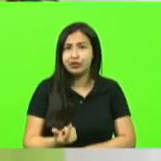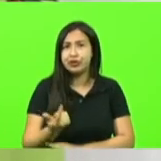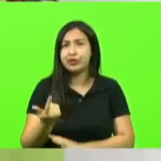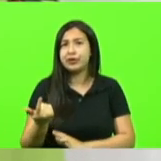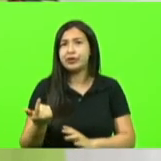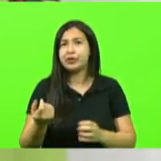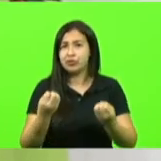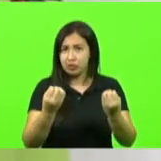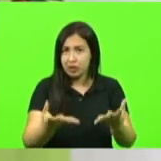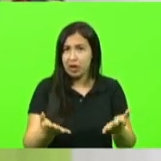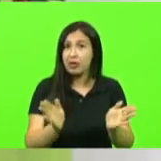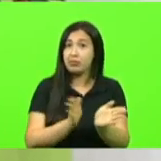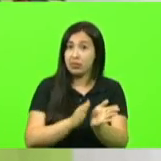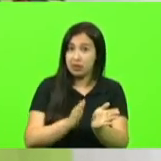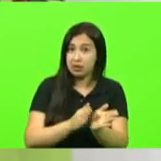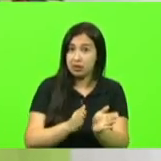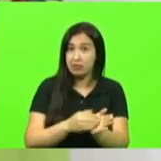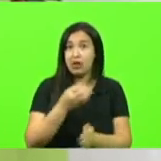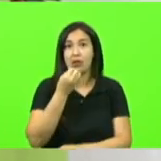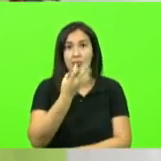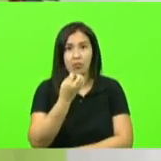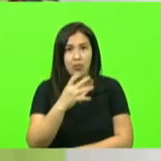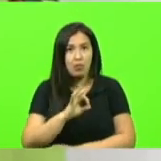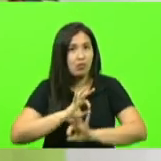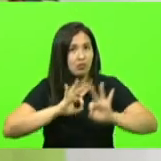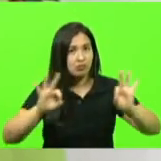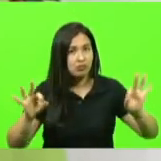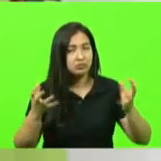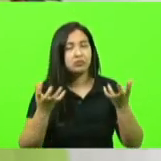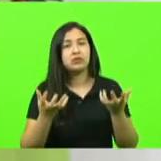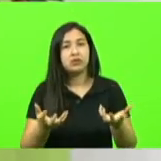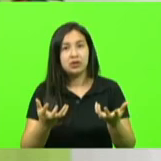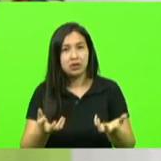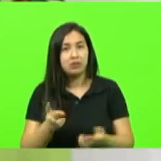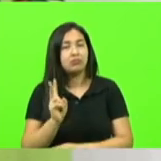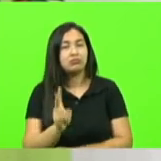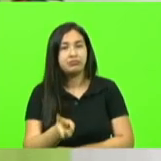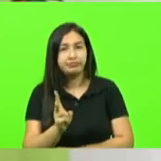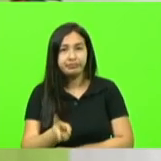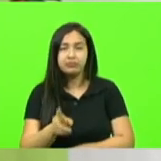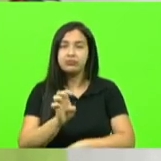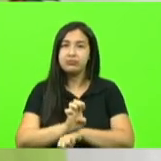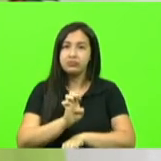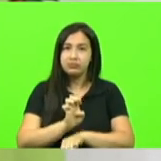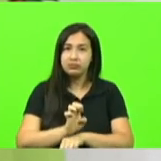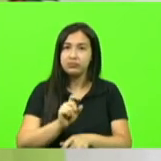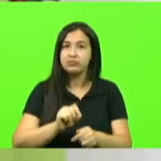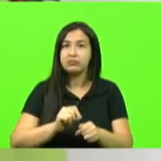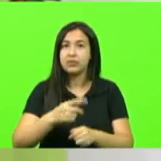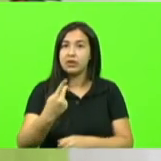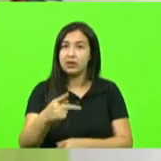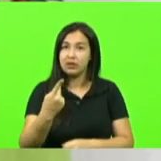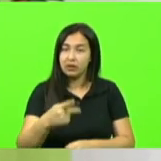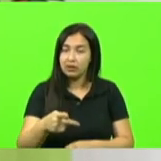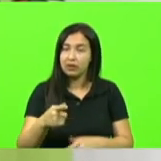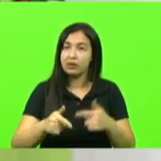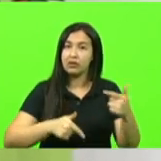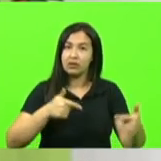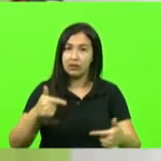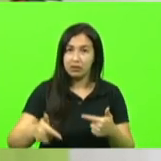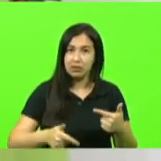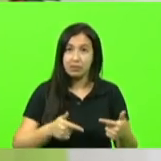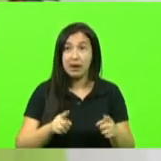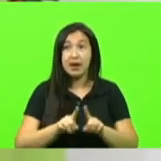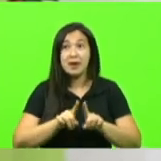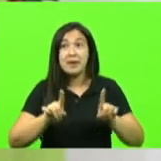parabéns muito bom nós queremos que assim o Estado faça a sua parte o seu dever mas